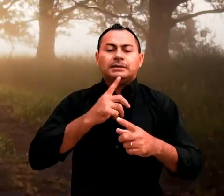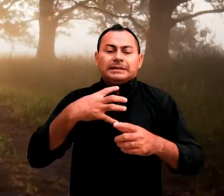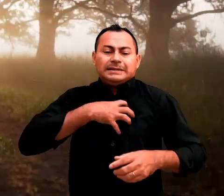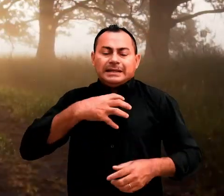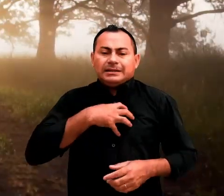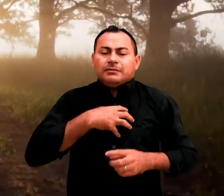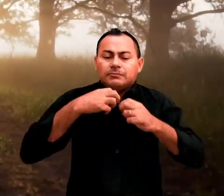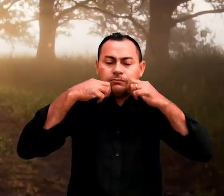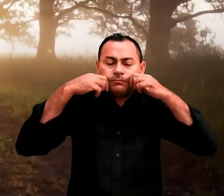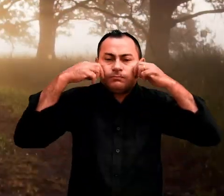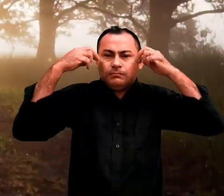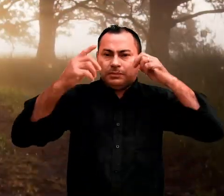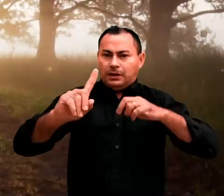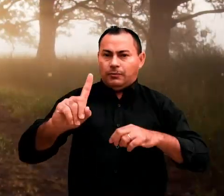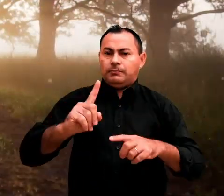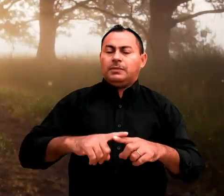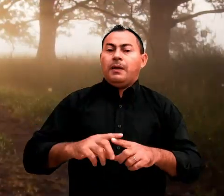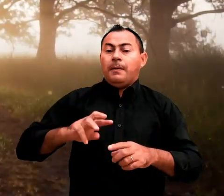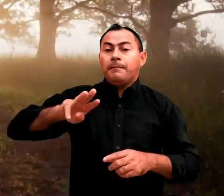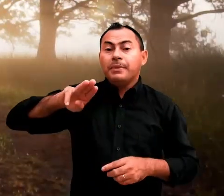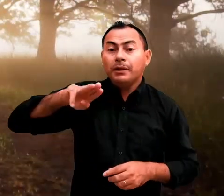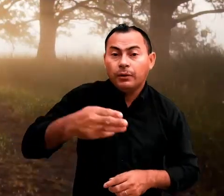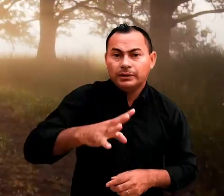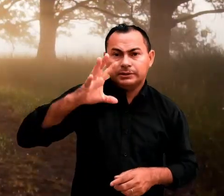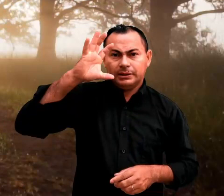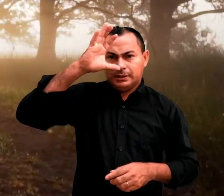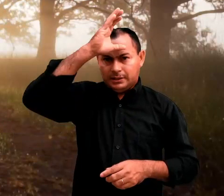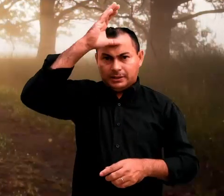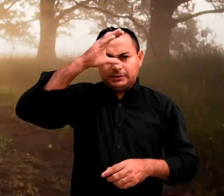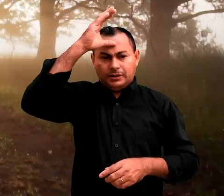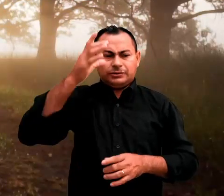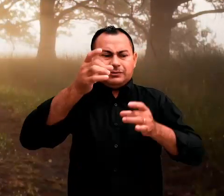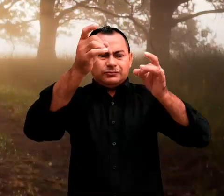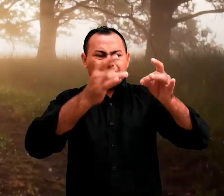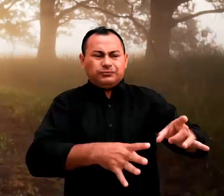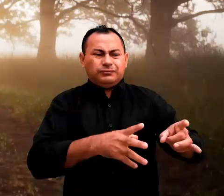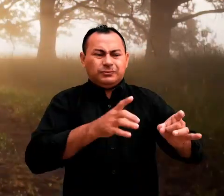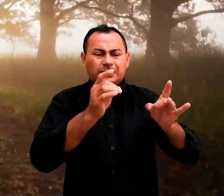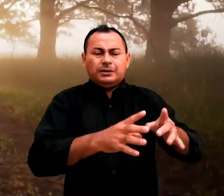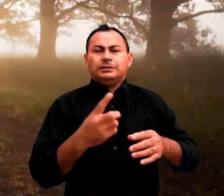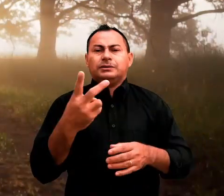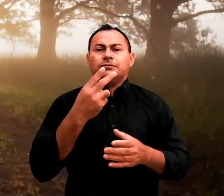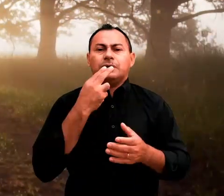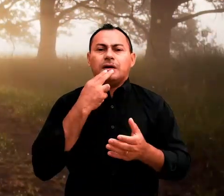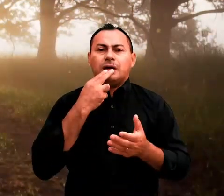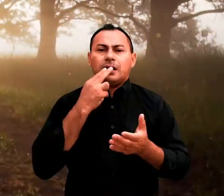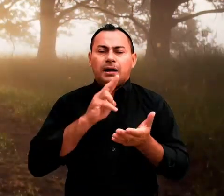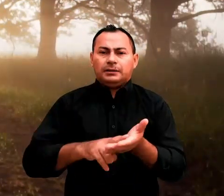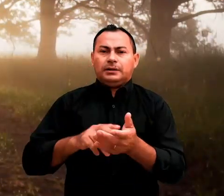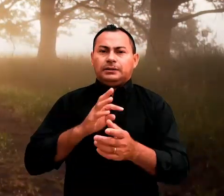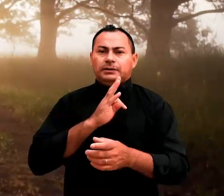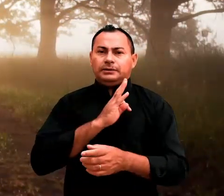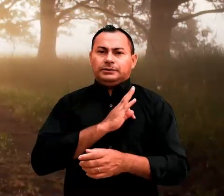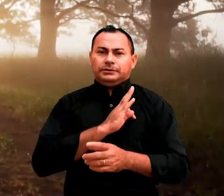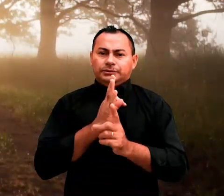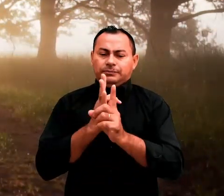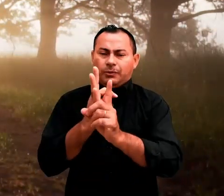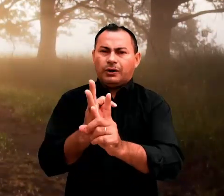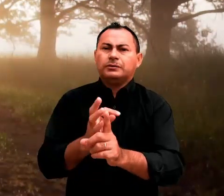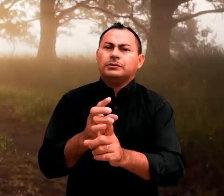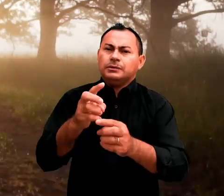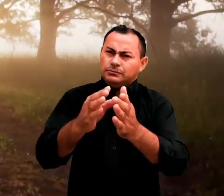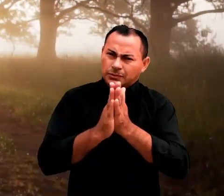por que se sentir envergonhado. Milhões de cristãos já memorizaram esse versículo de 2 Timóteo. Meu conselho é